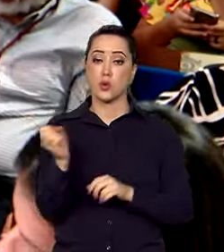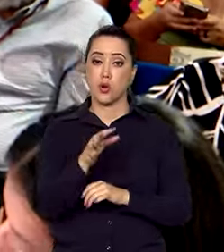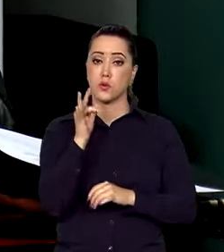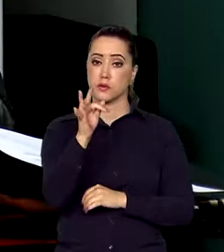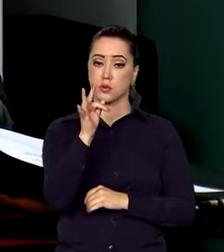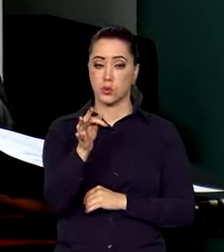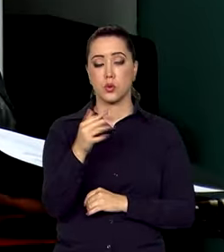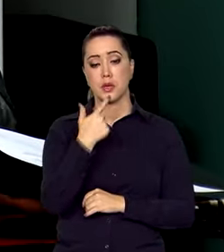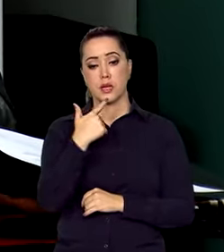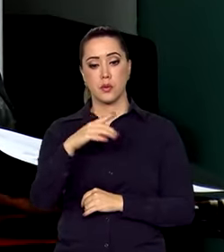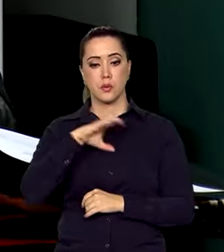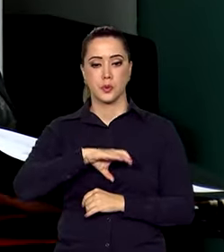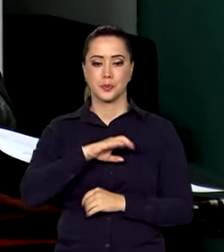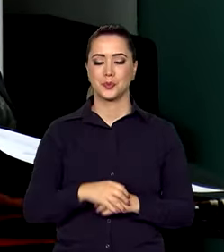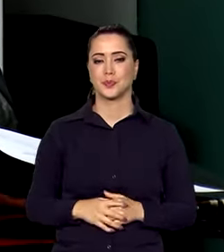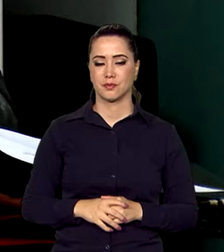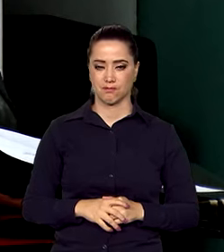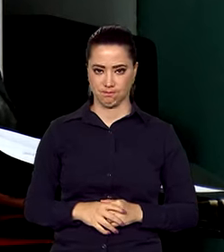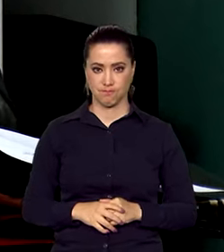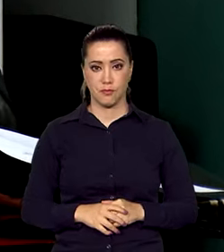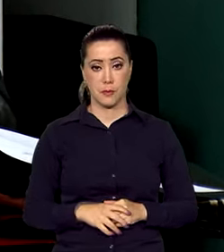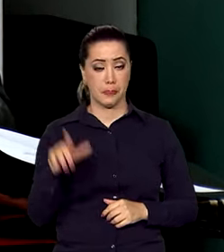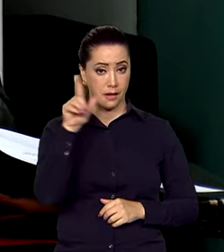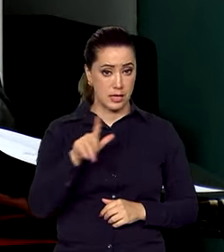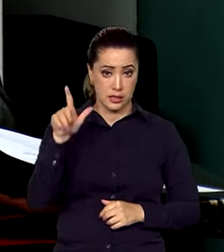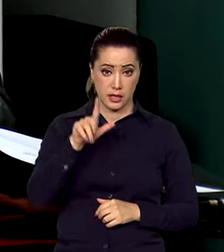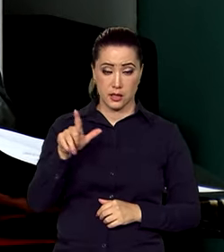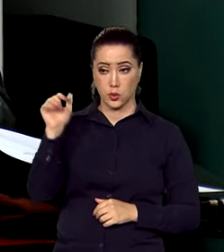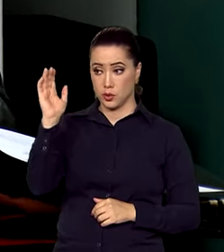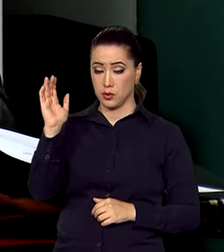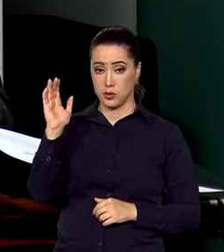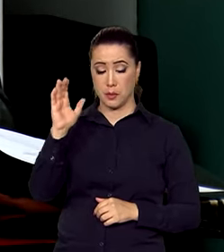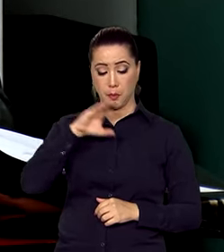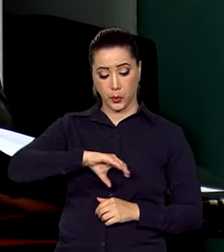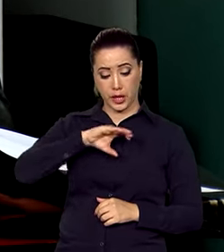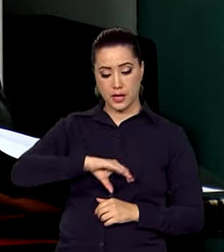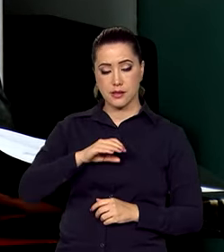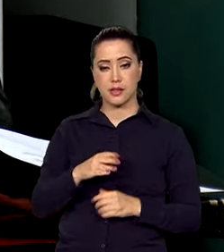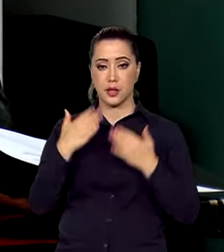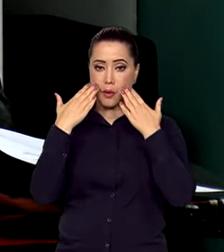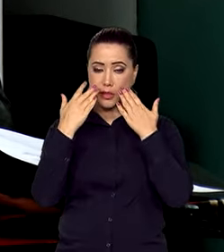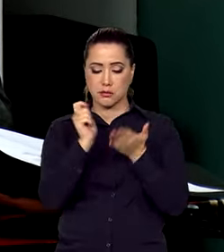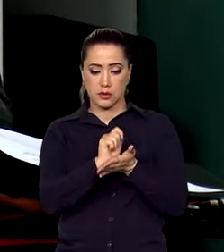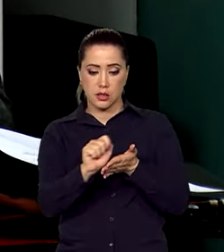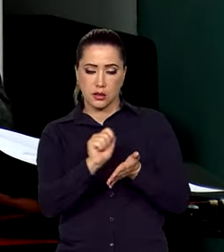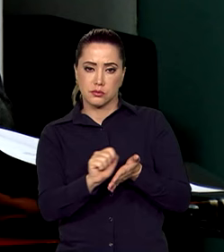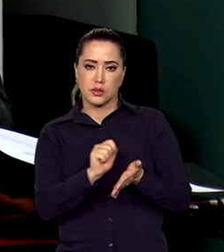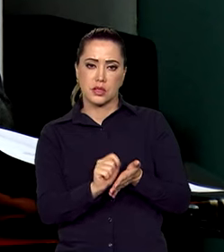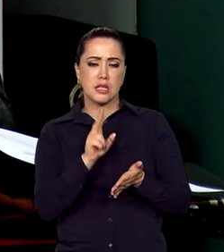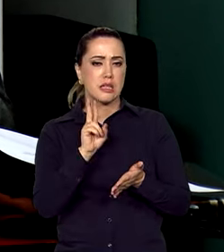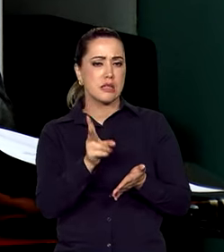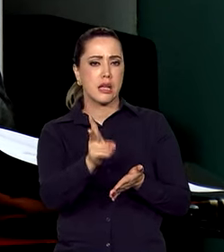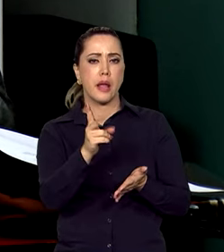portuguesa. A literatura brasileira que eu expressei e continuo a expressar em língua portuguesa está